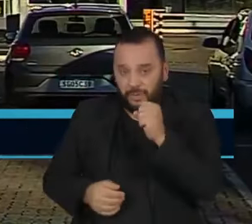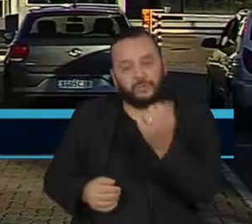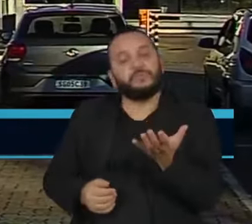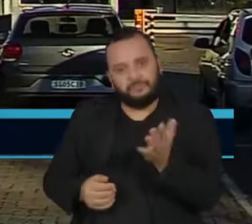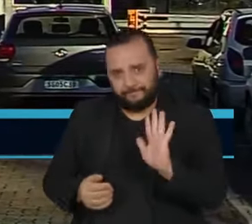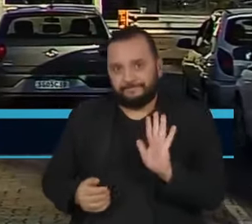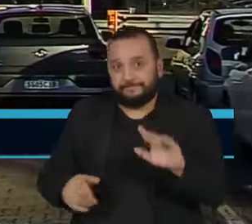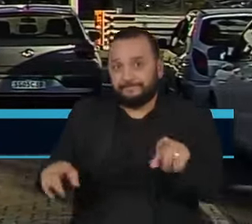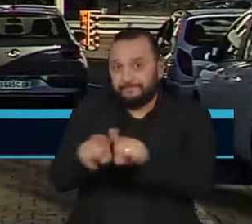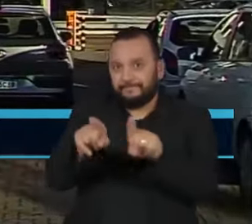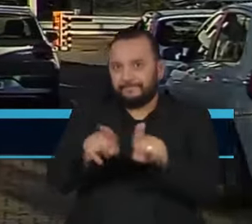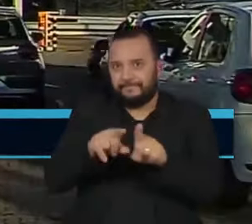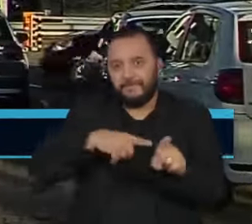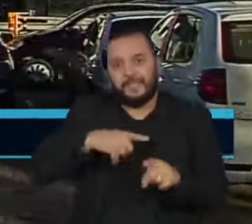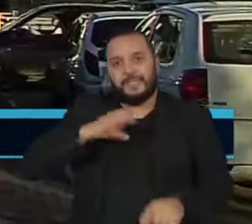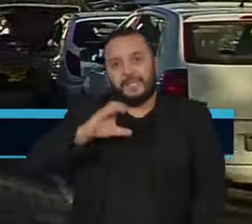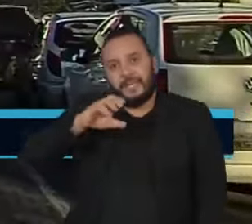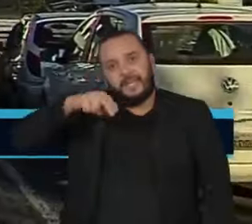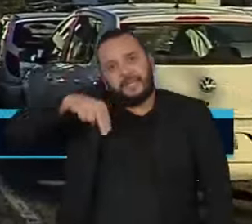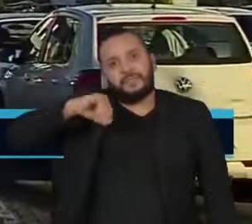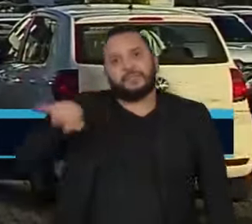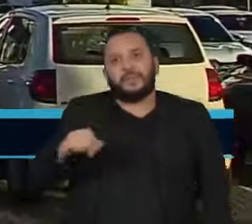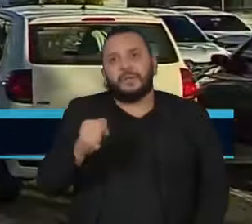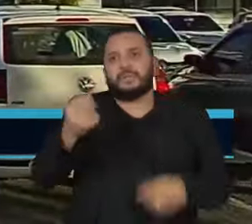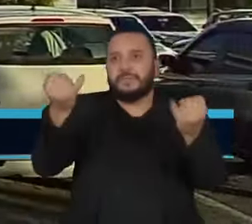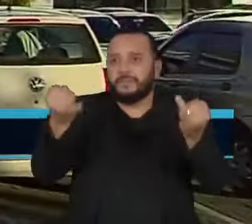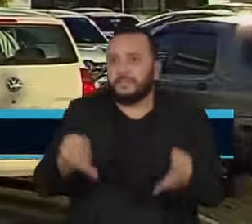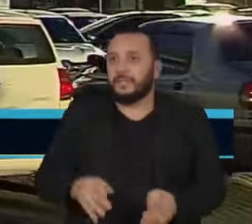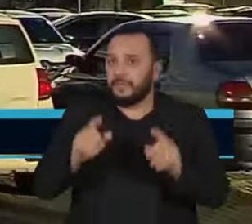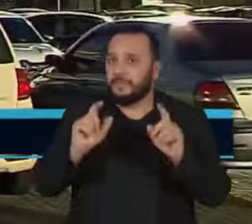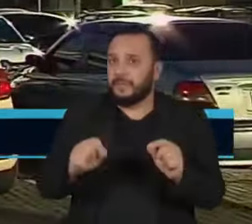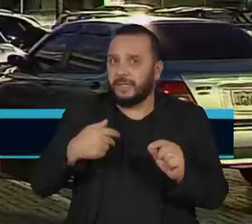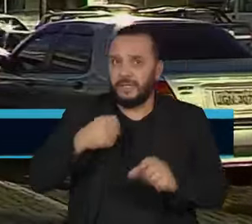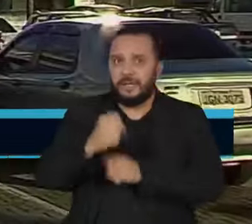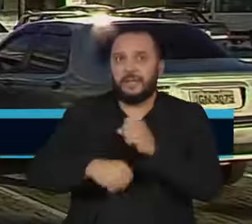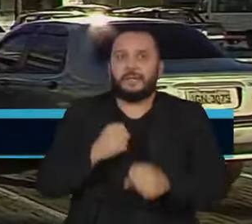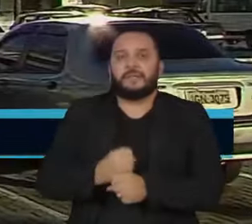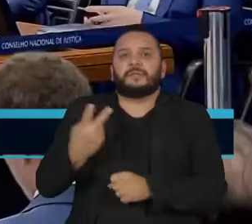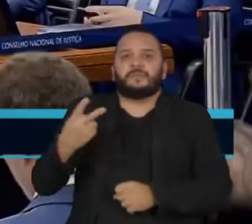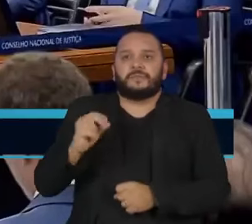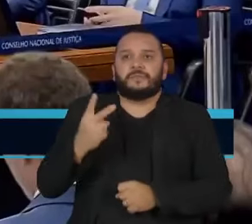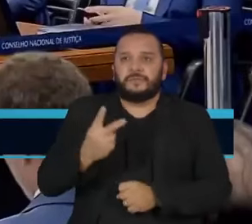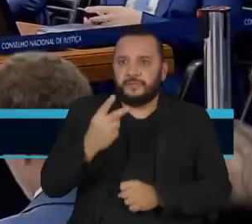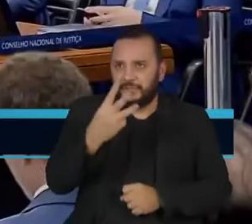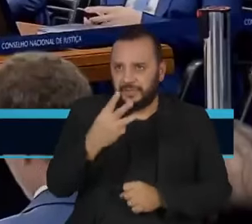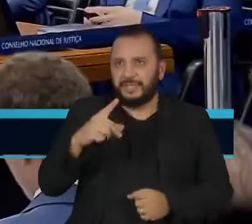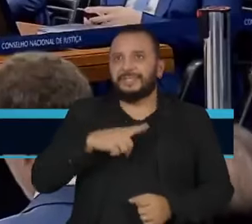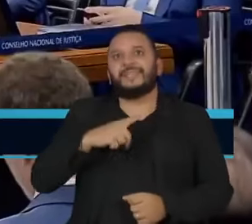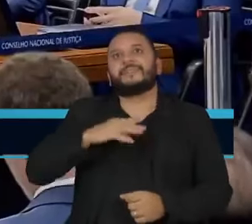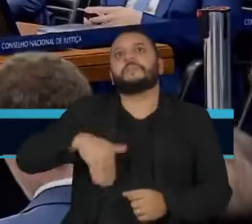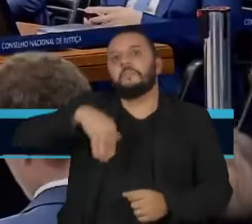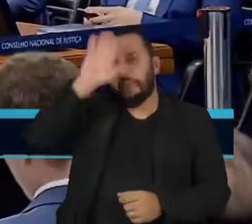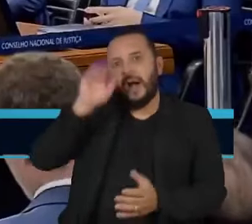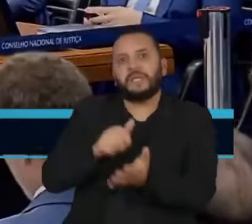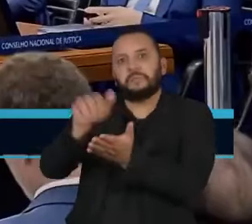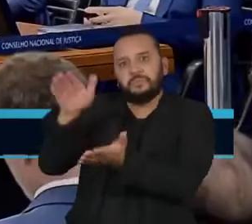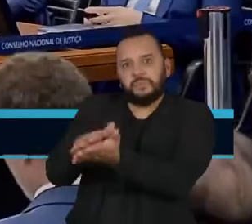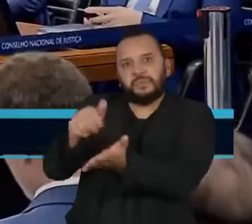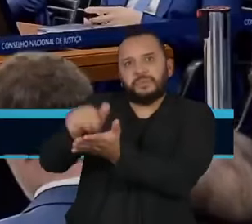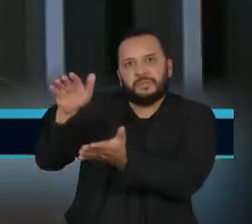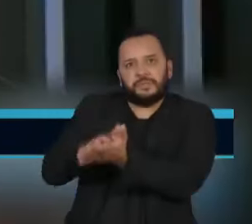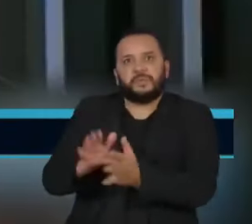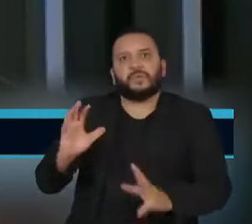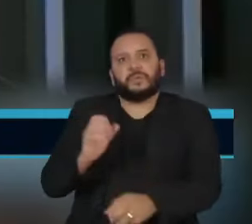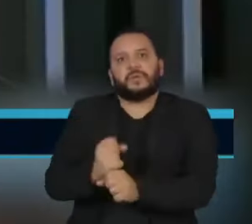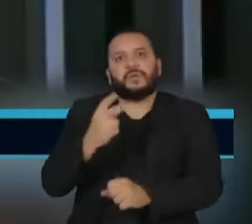informações fornecidas pelo CNJ também indicam que 2023 foi o ano com o maior número de casos, 23 no